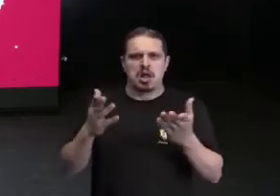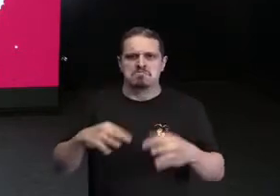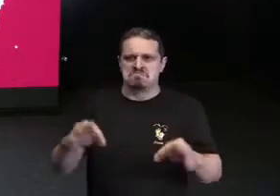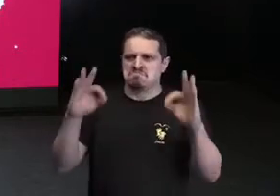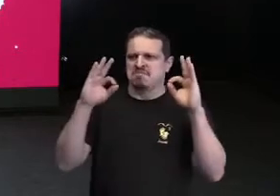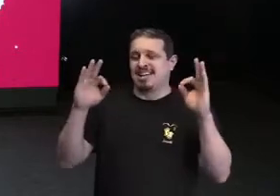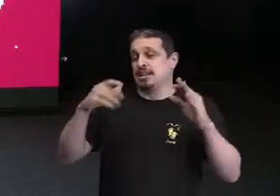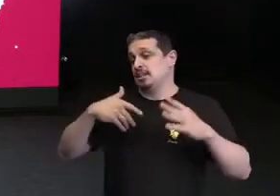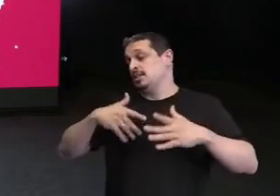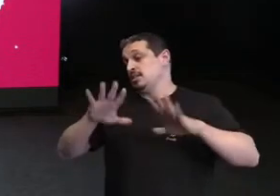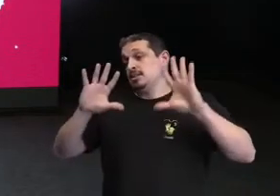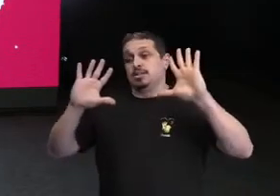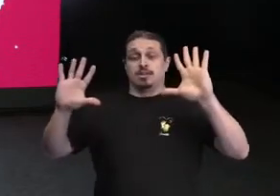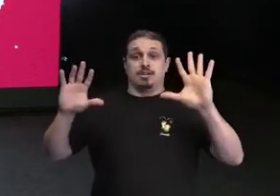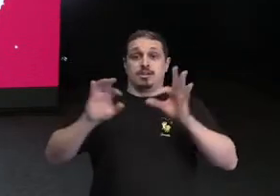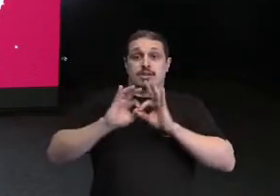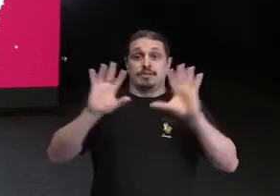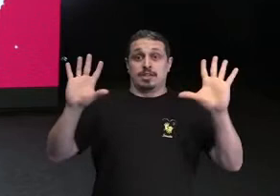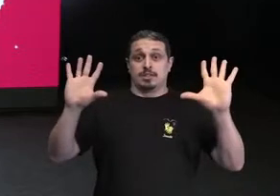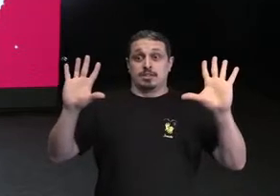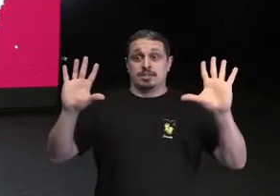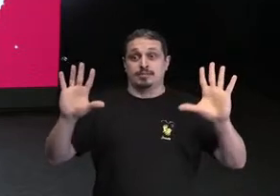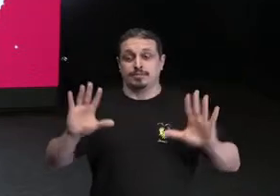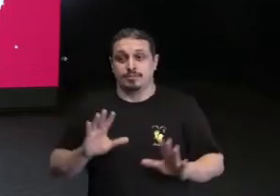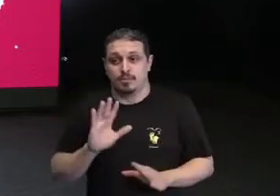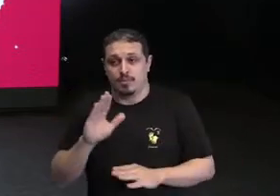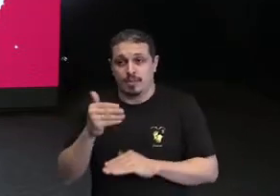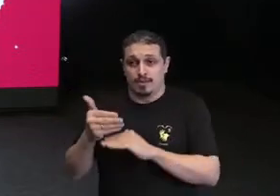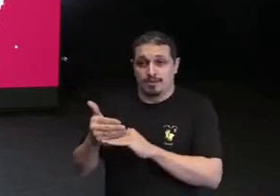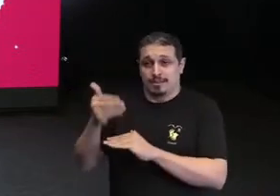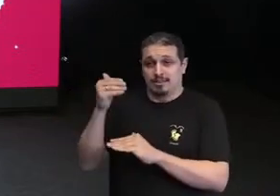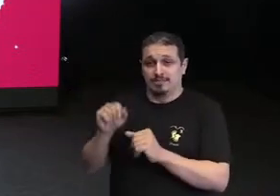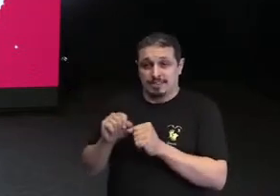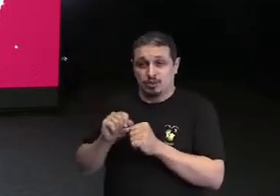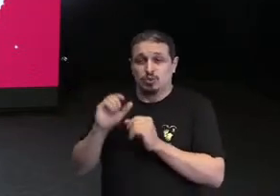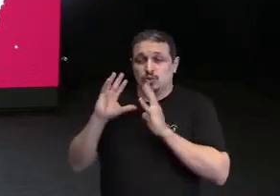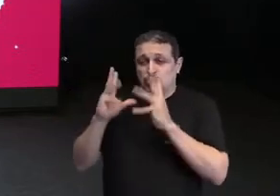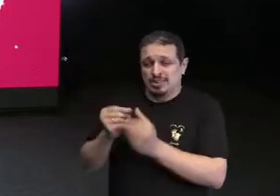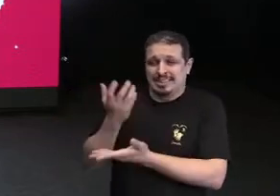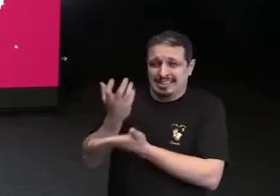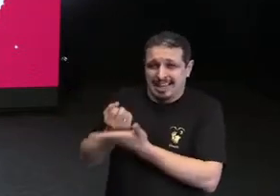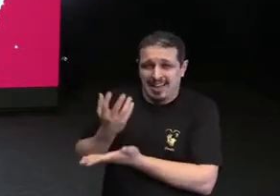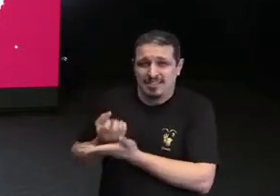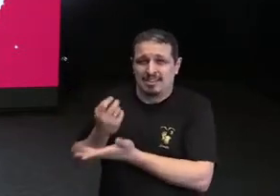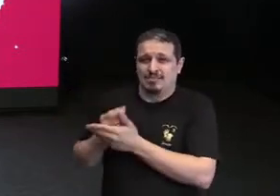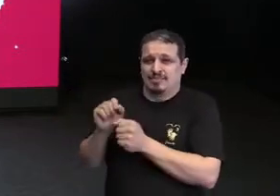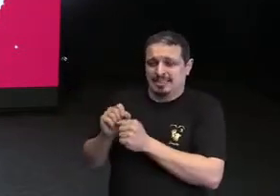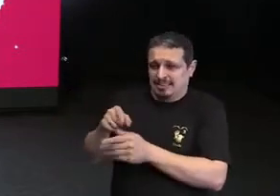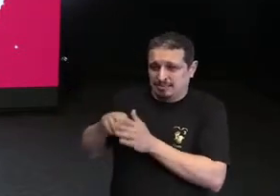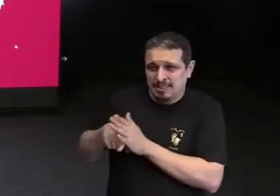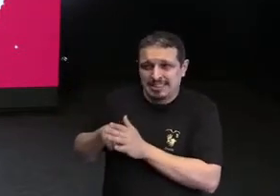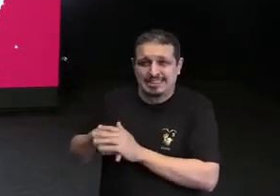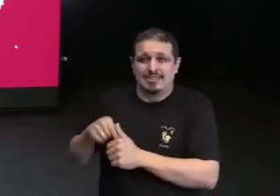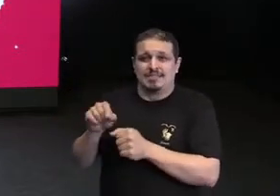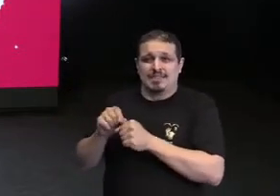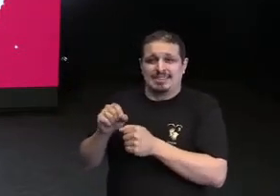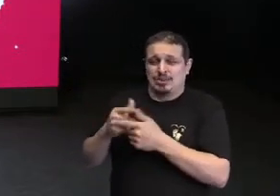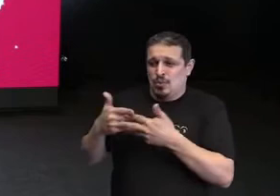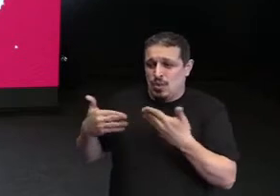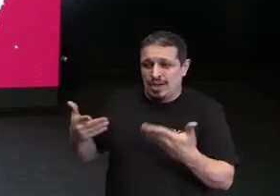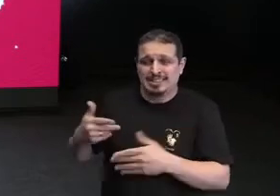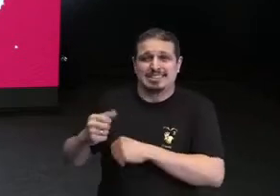E aí, eu falei assim, cara, as produtoras, que já tinha um monte de produtora na época, não me dão retorno com os meus filminhos na favela que eu faço.